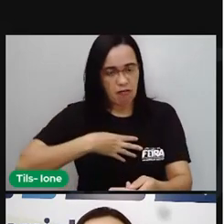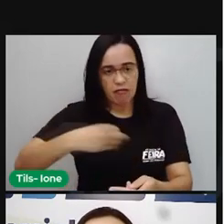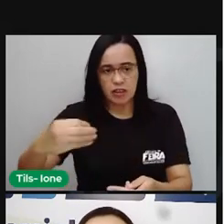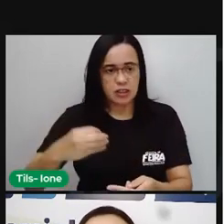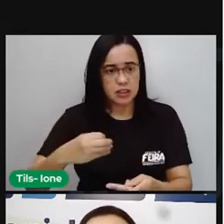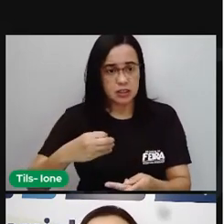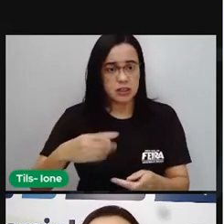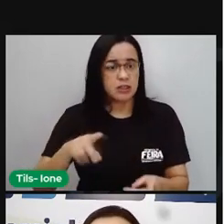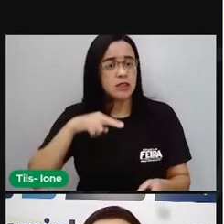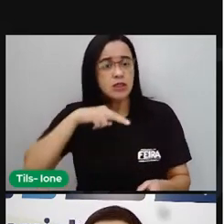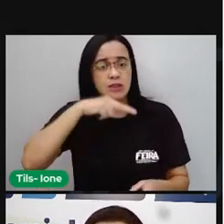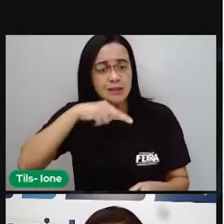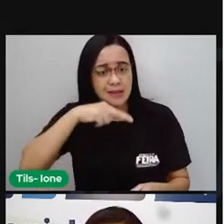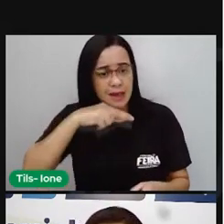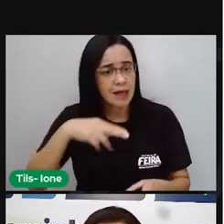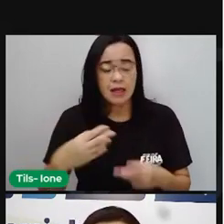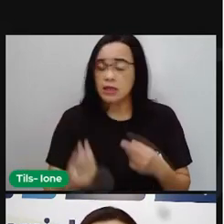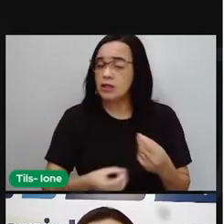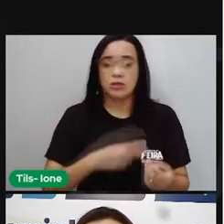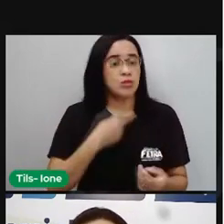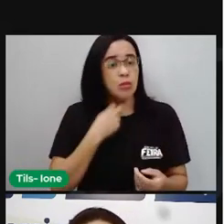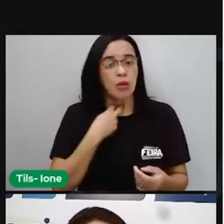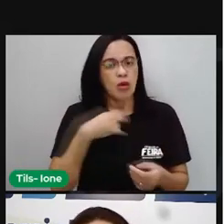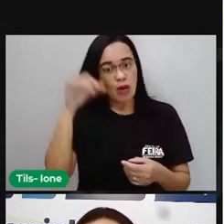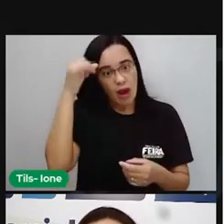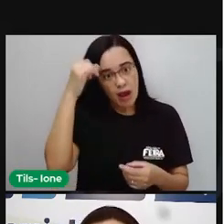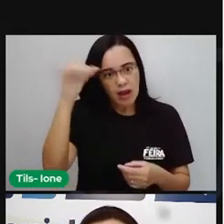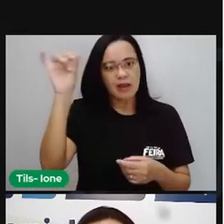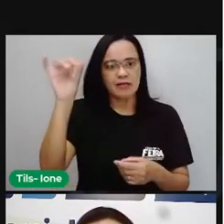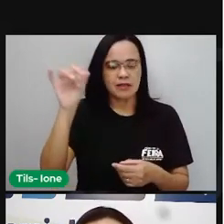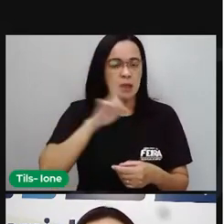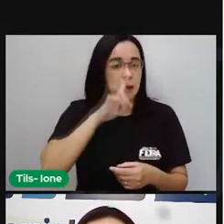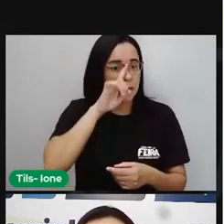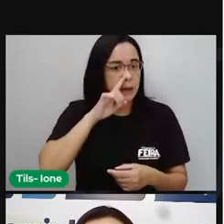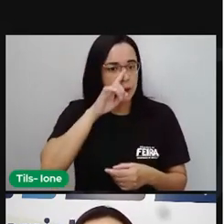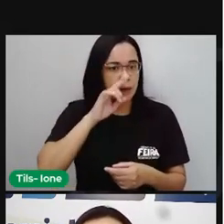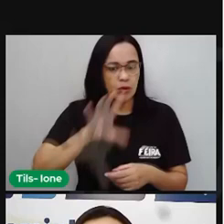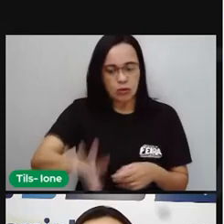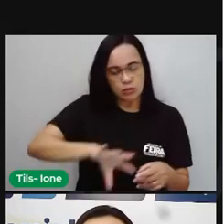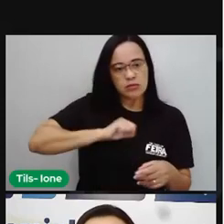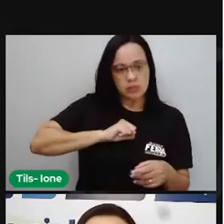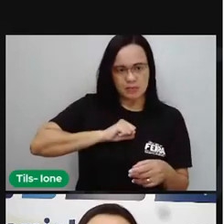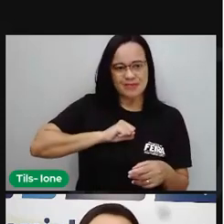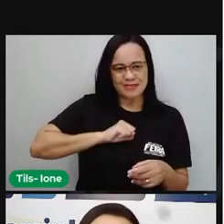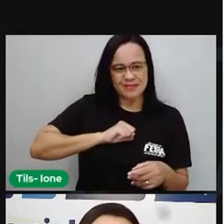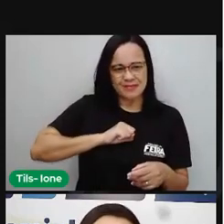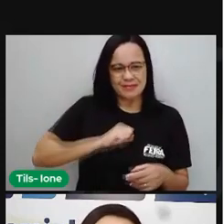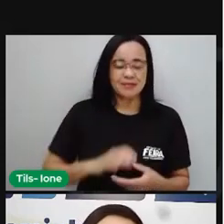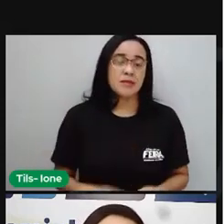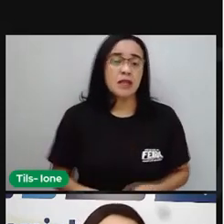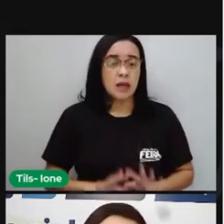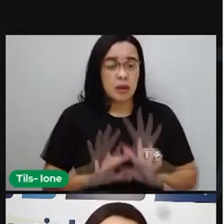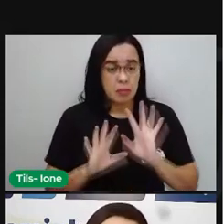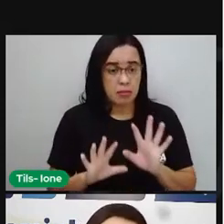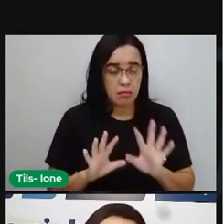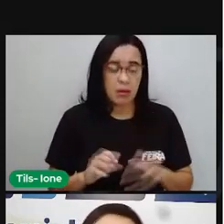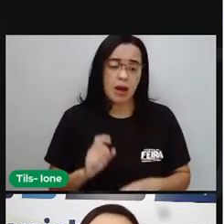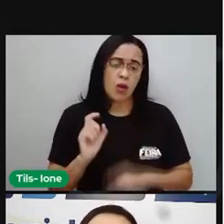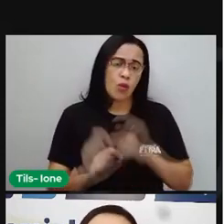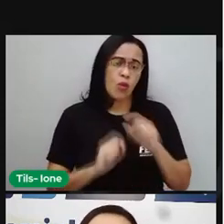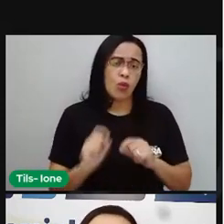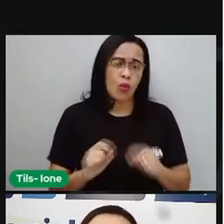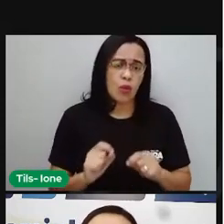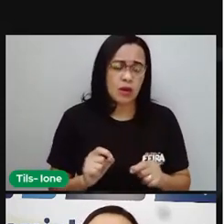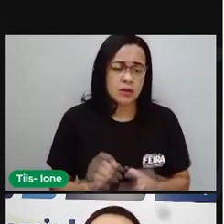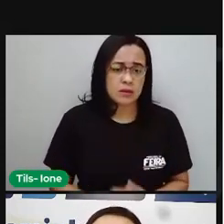né? Para evitar aí a contaminação, né? E passar a doença para eles. Mas a gente percebe que essa visita,